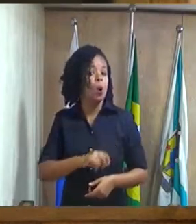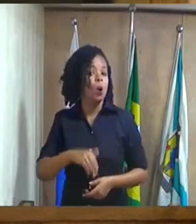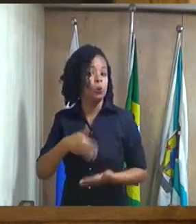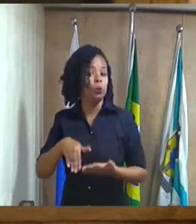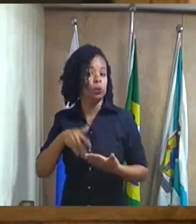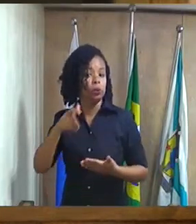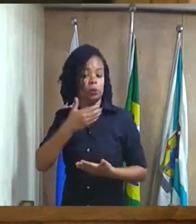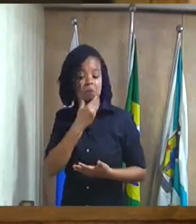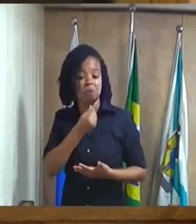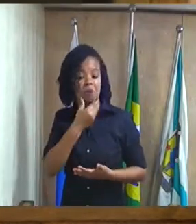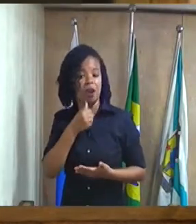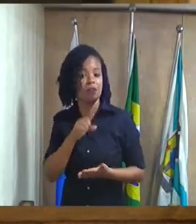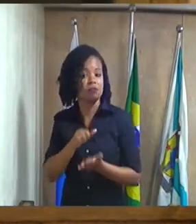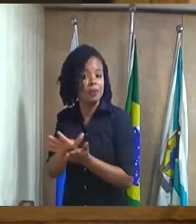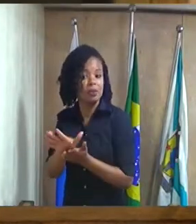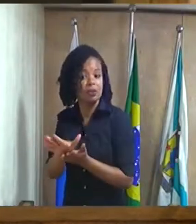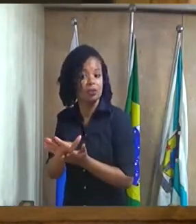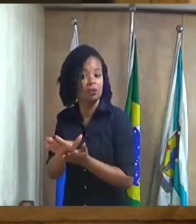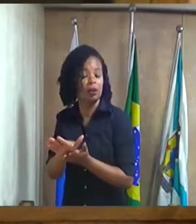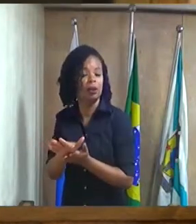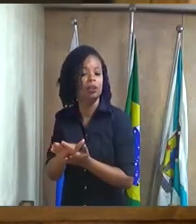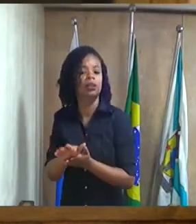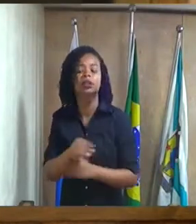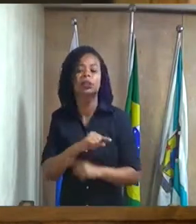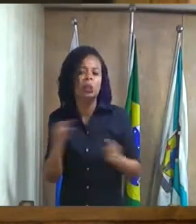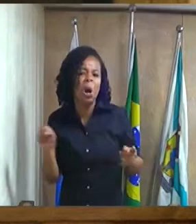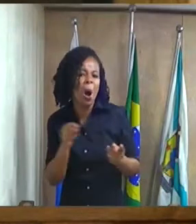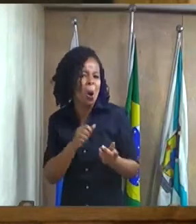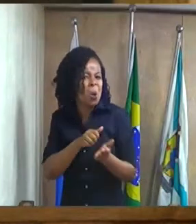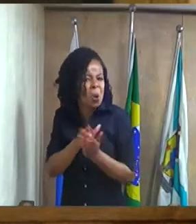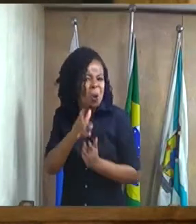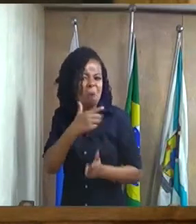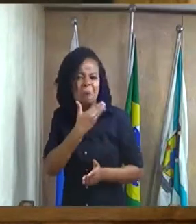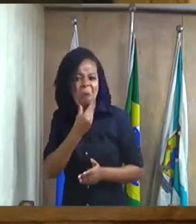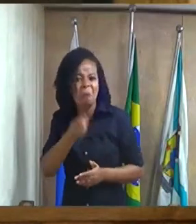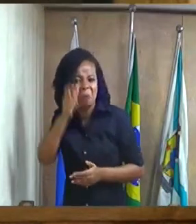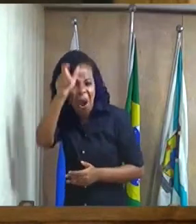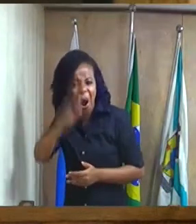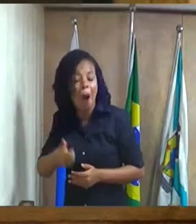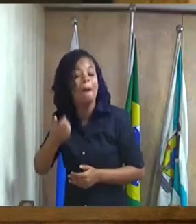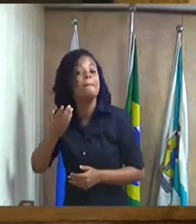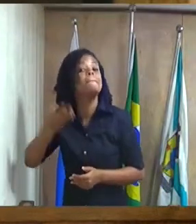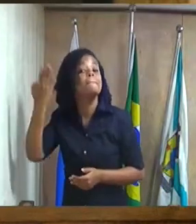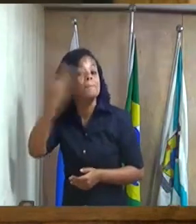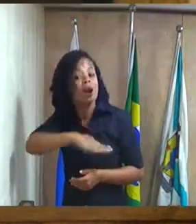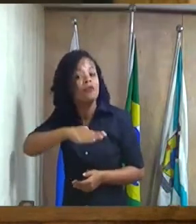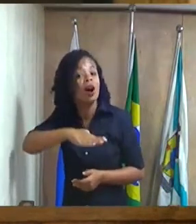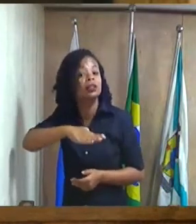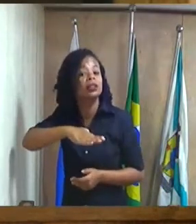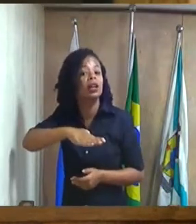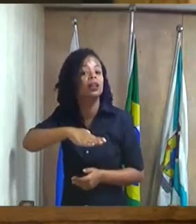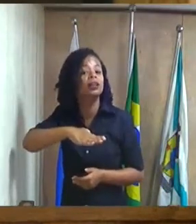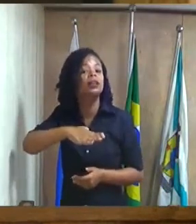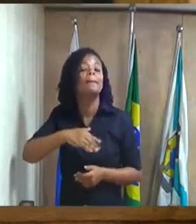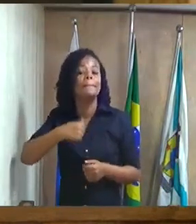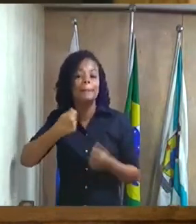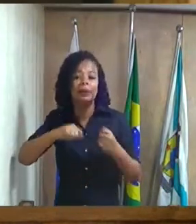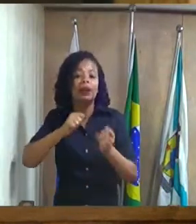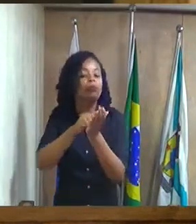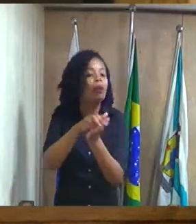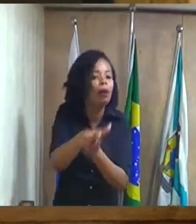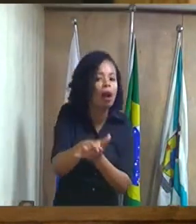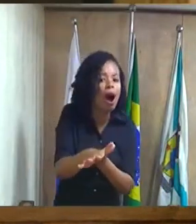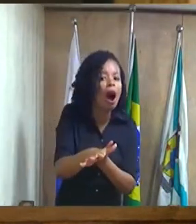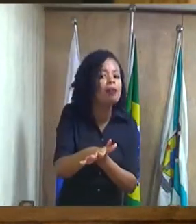sacanagem se esse secretário não rodar for provada que a corrupção e a sacanagem está rolando naquela secretaria se não